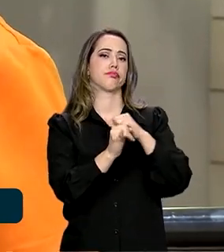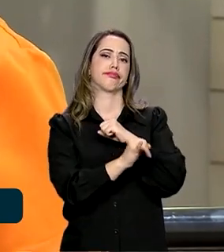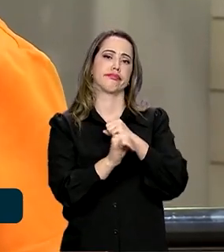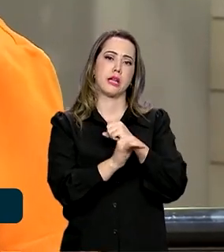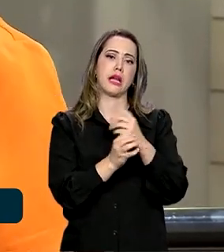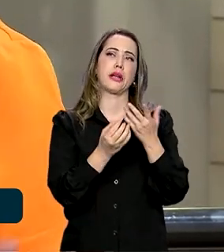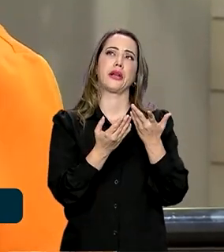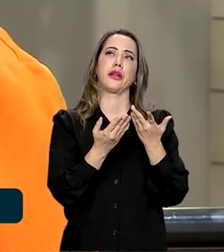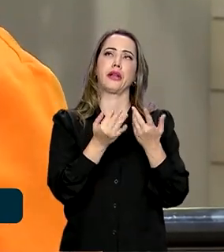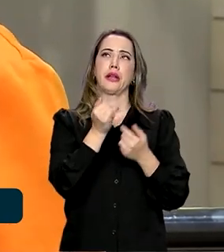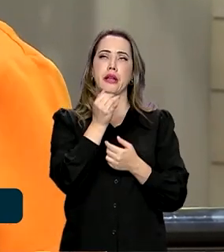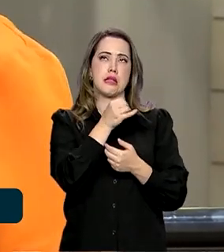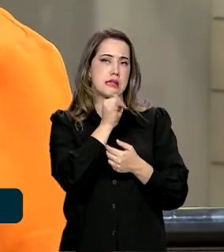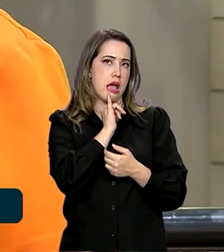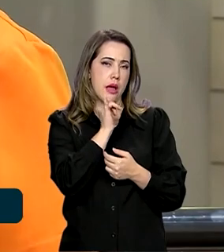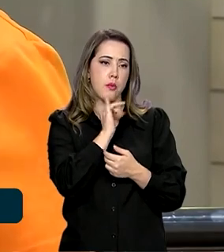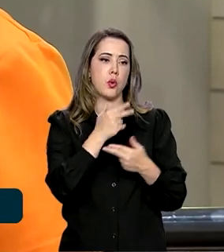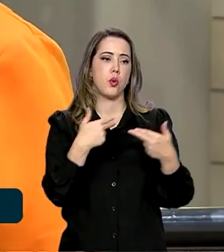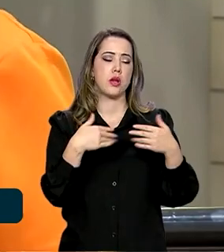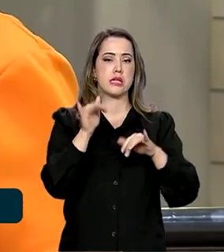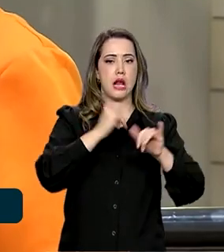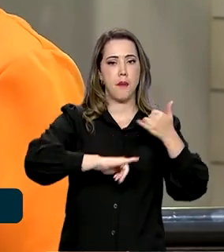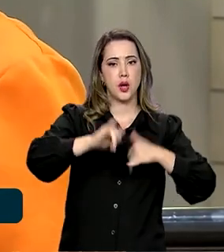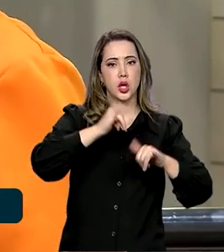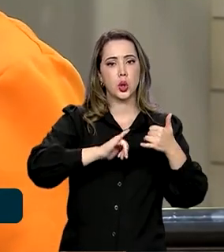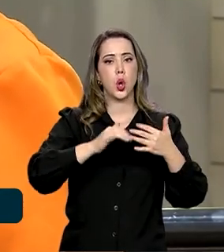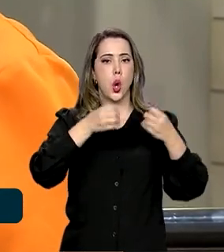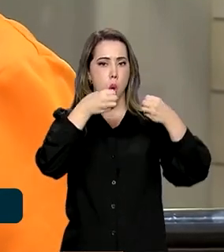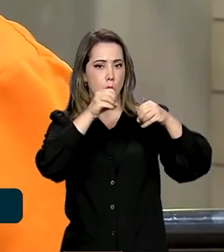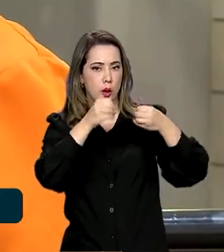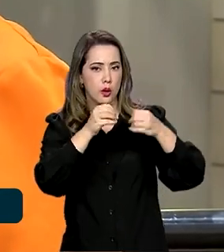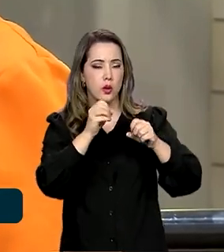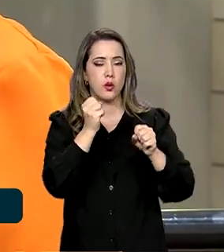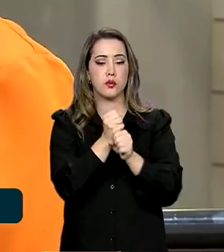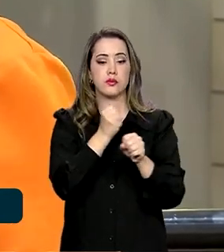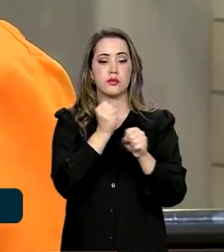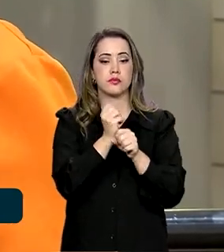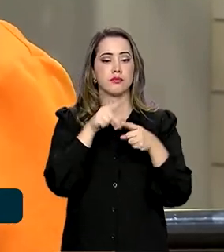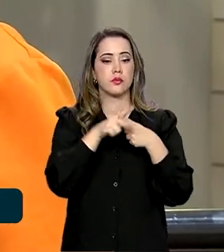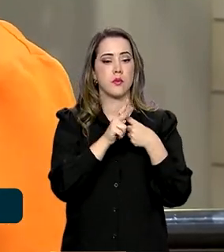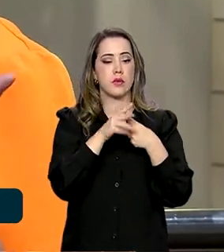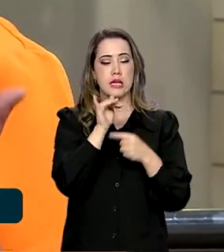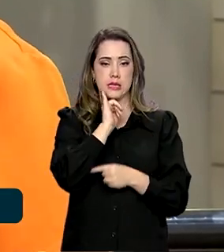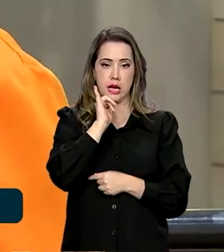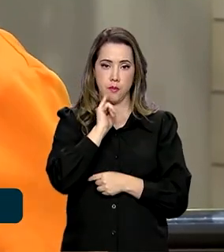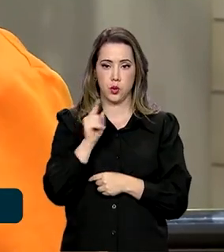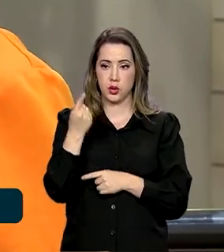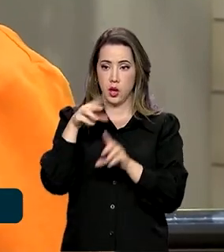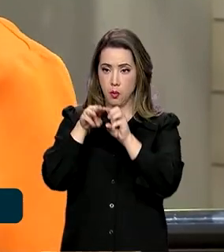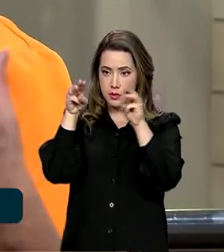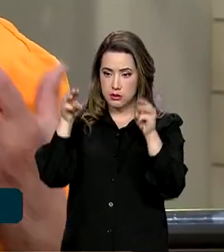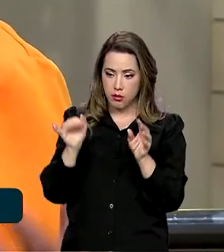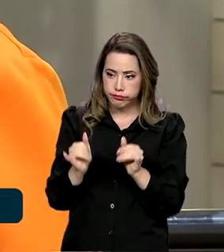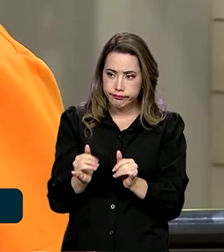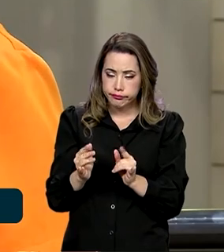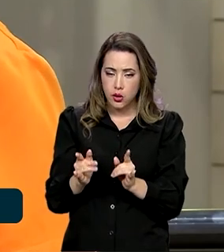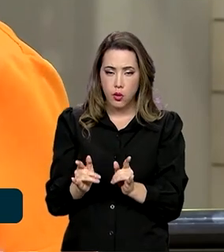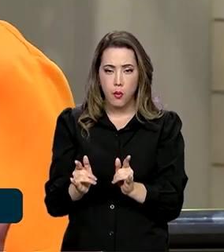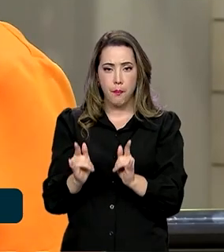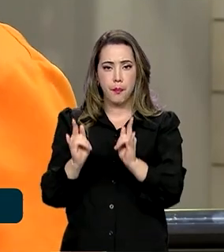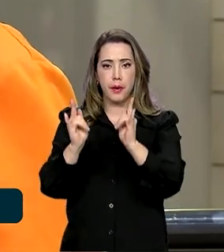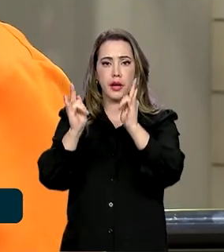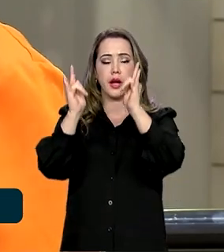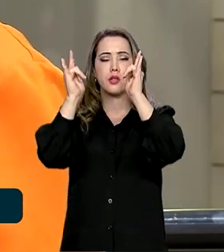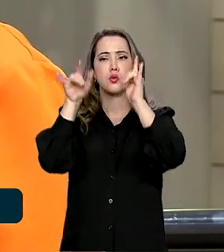laboratórios, reformas. Por exemplo, o Emílio Gilde tem o seu principal prédio, que o prédio Rocinha, que é um símbolo